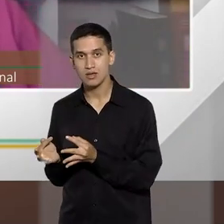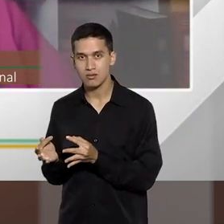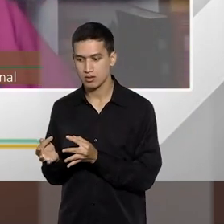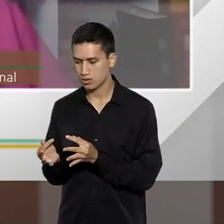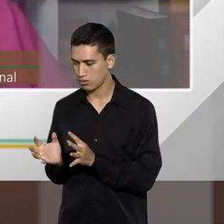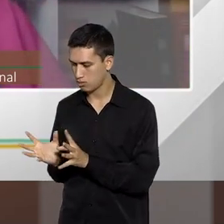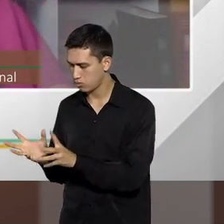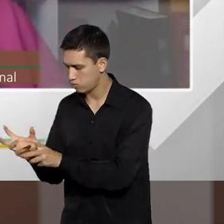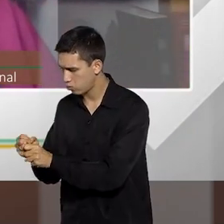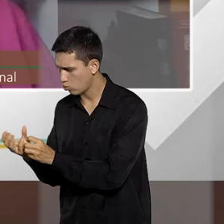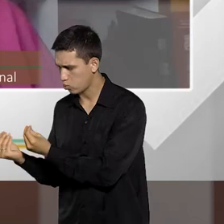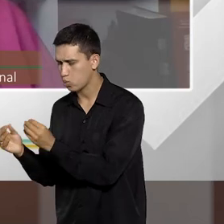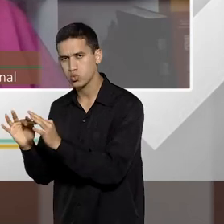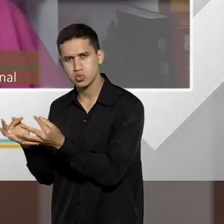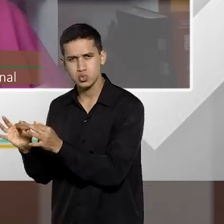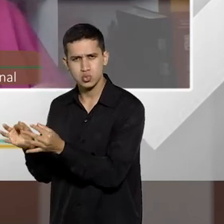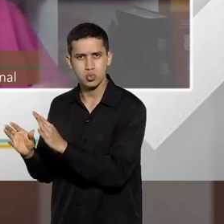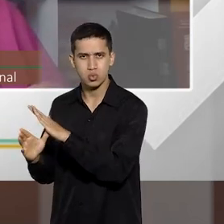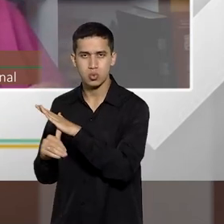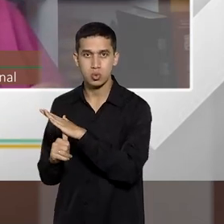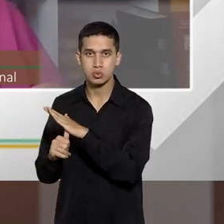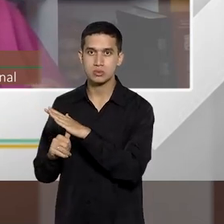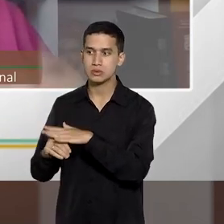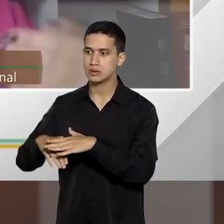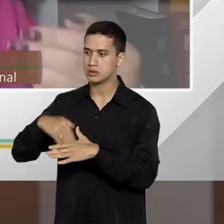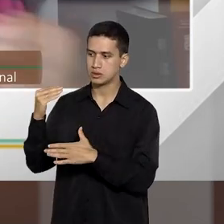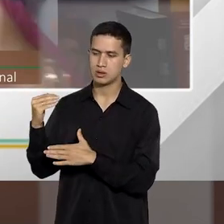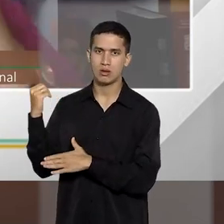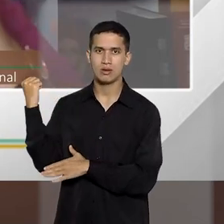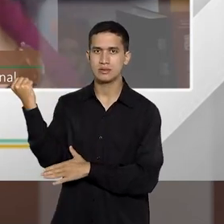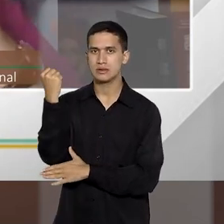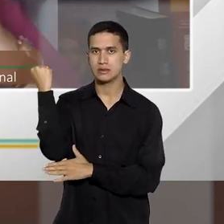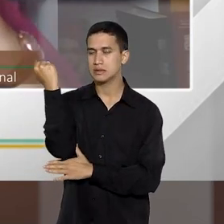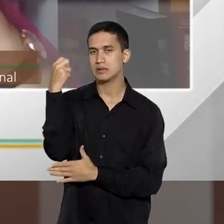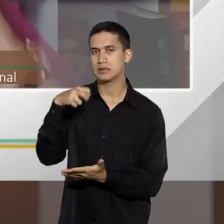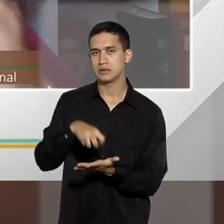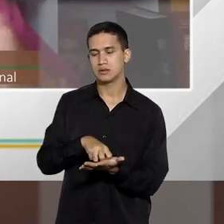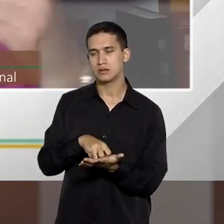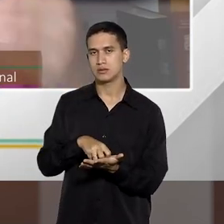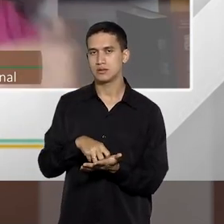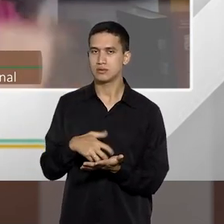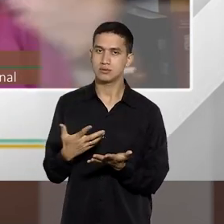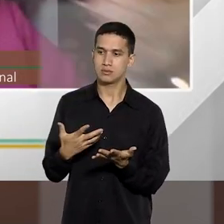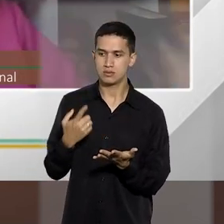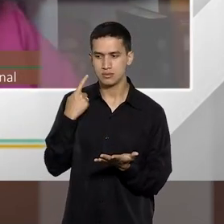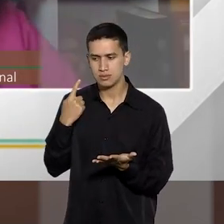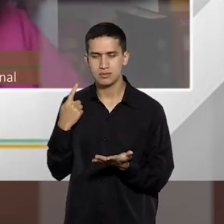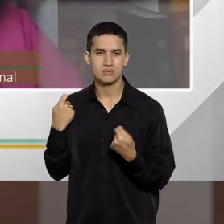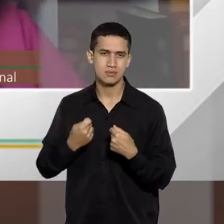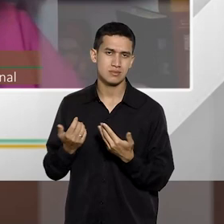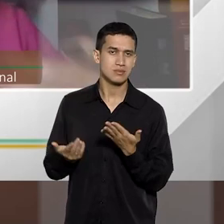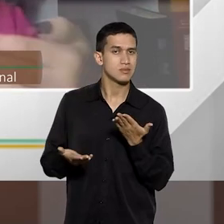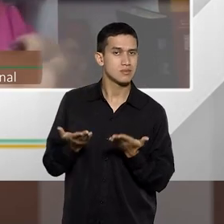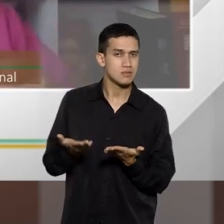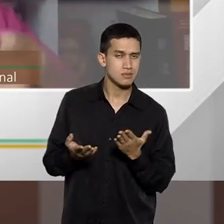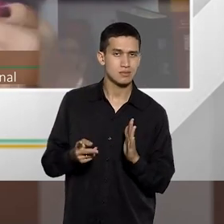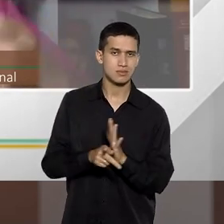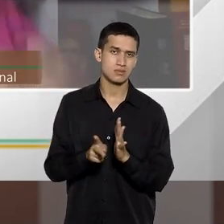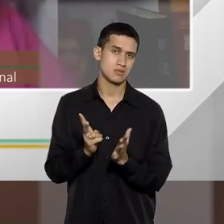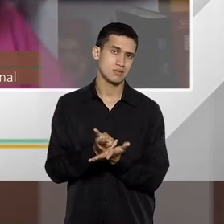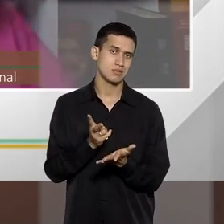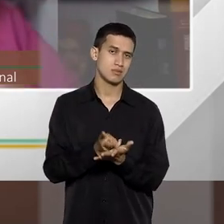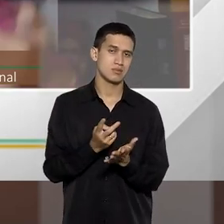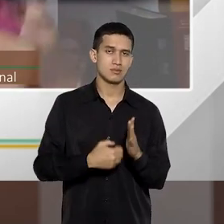o que você tem é um acréscimo da pena em razão da continuidade delitiva. Mas o